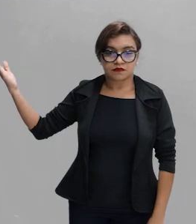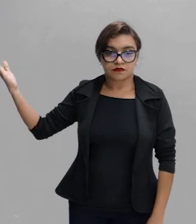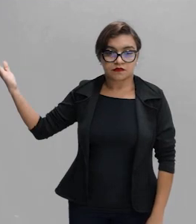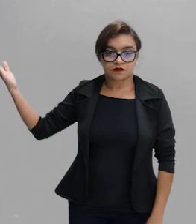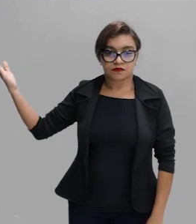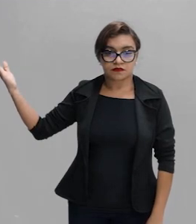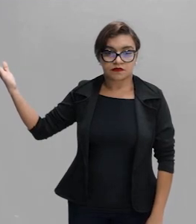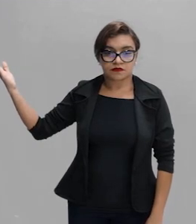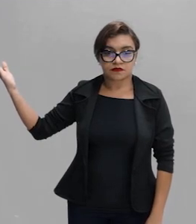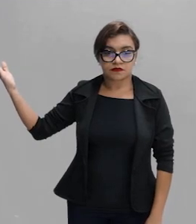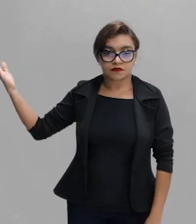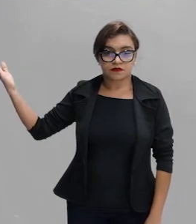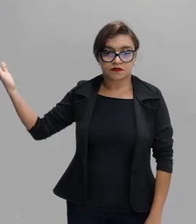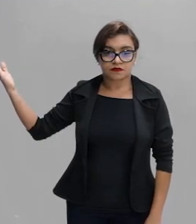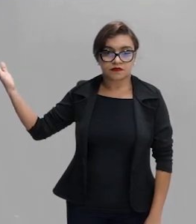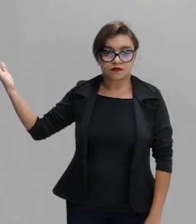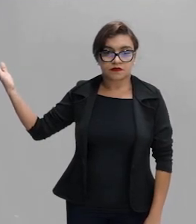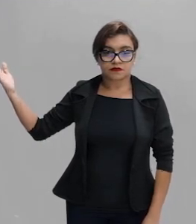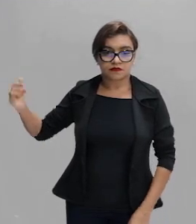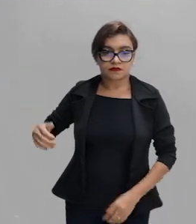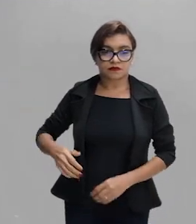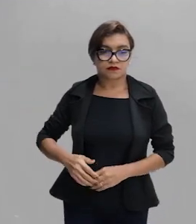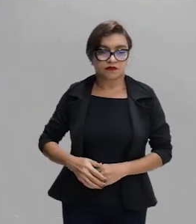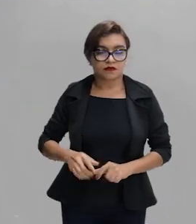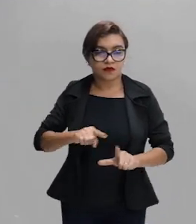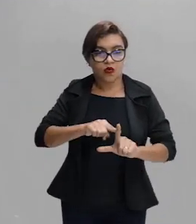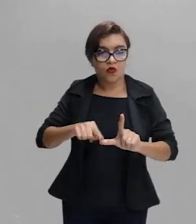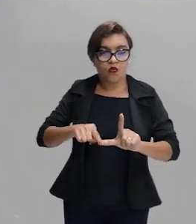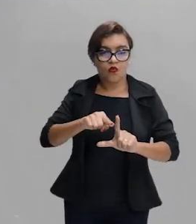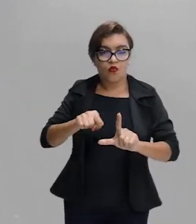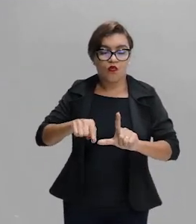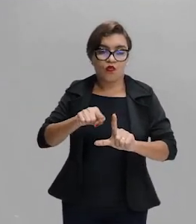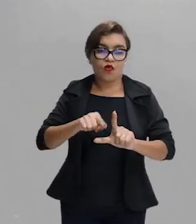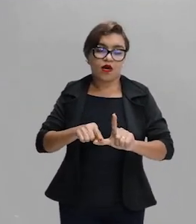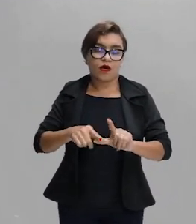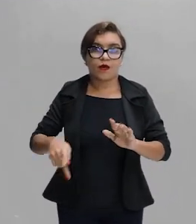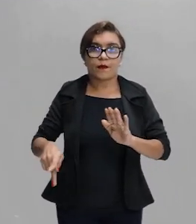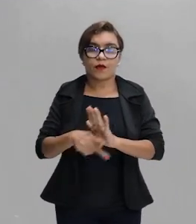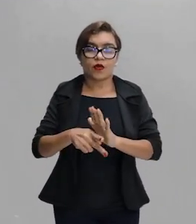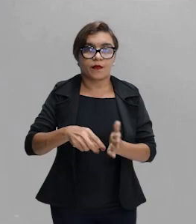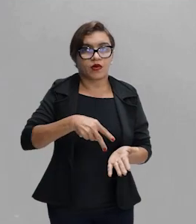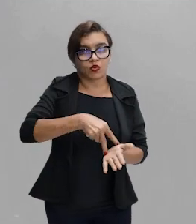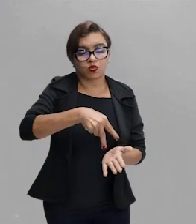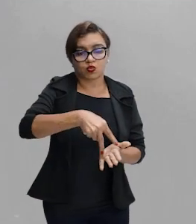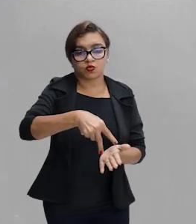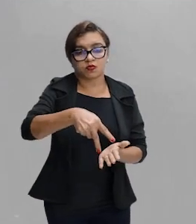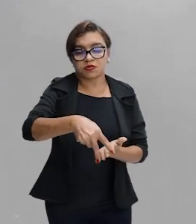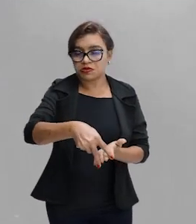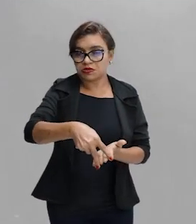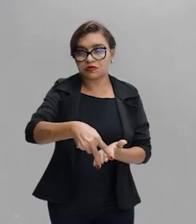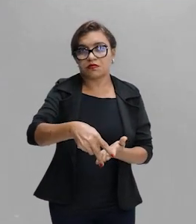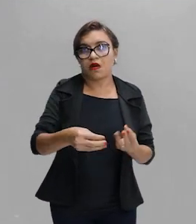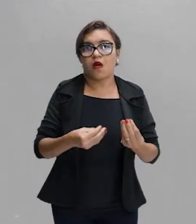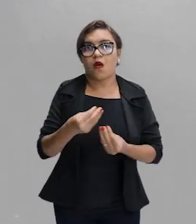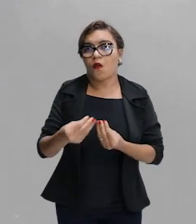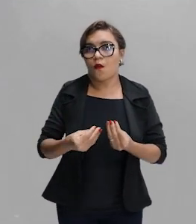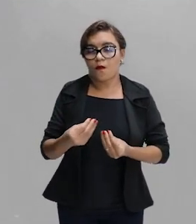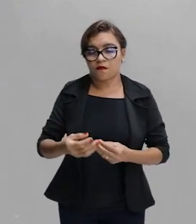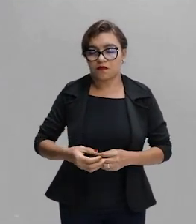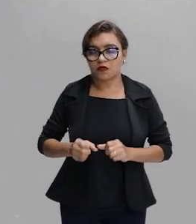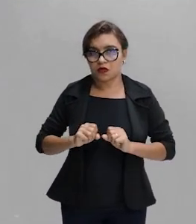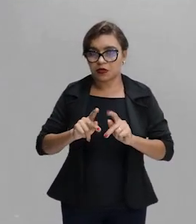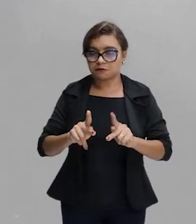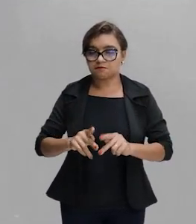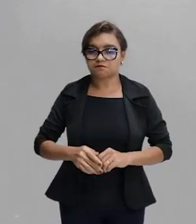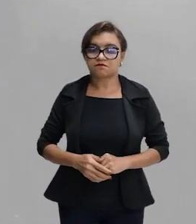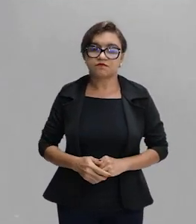o o ângulo entre as faces do prisma né? faces que vão compor o prisma ok?